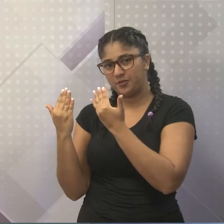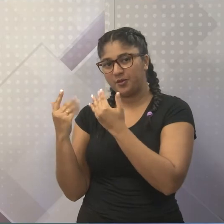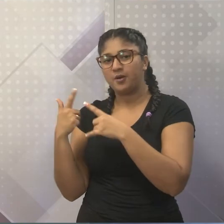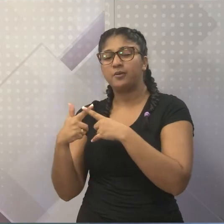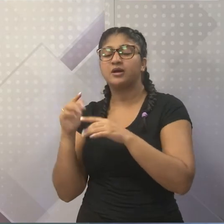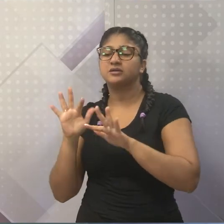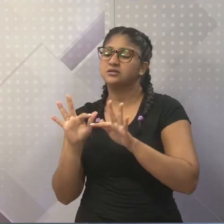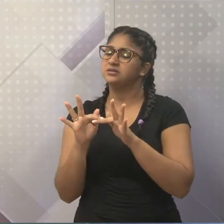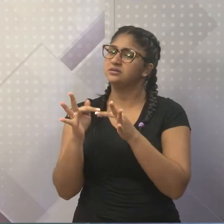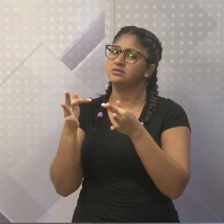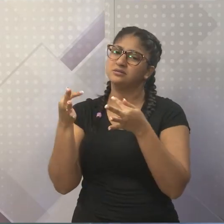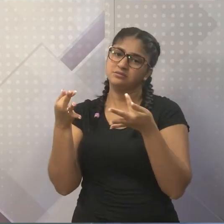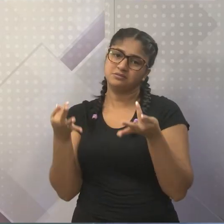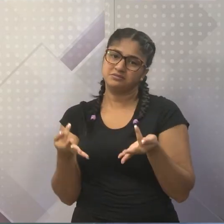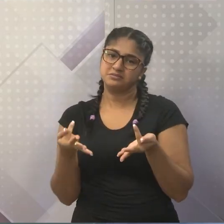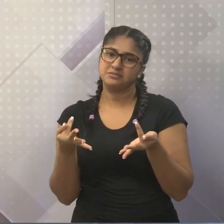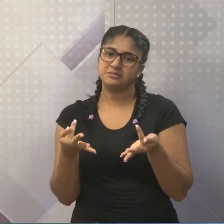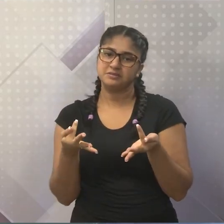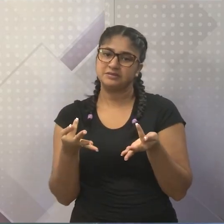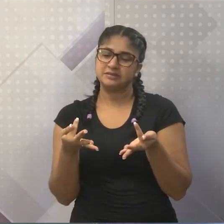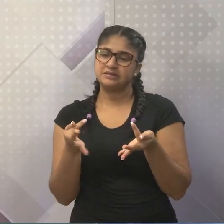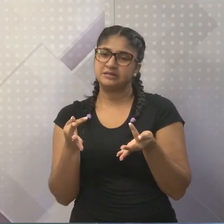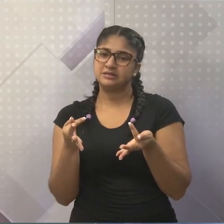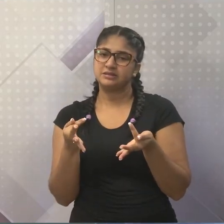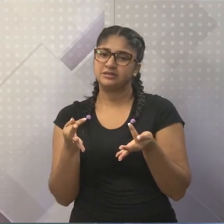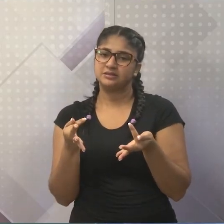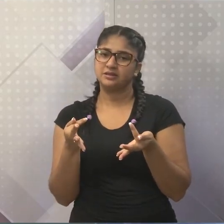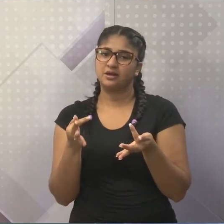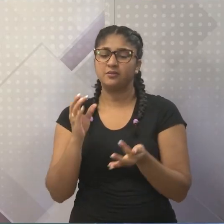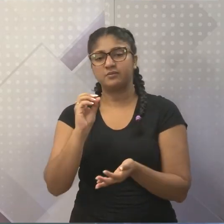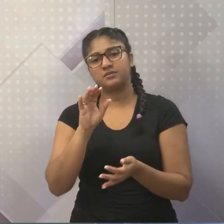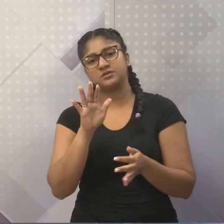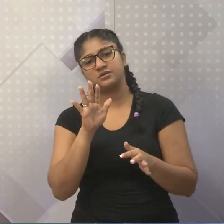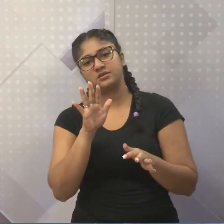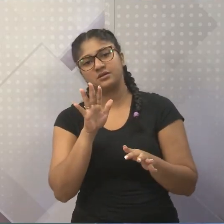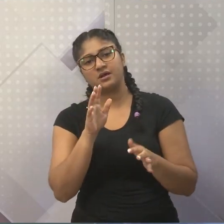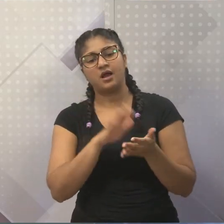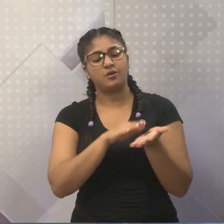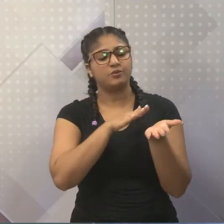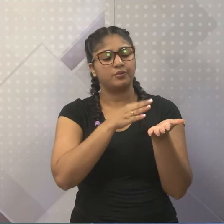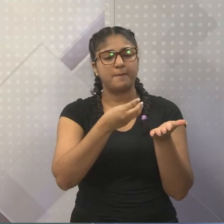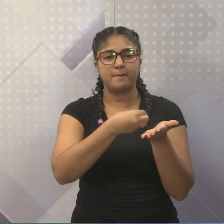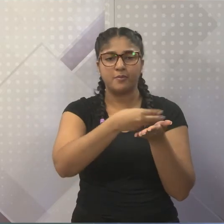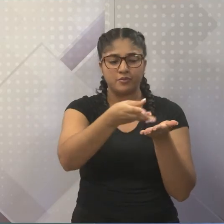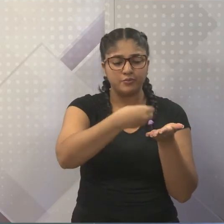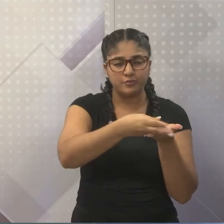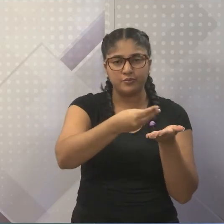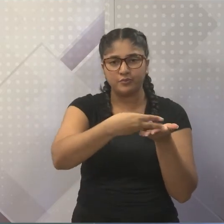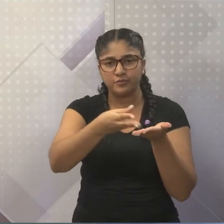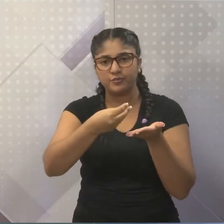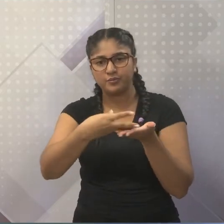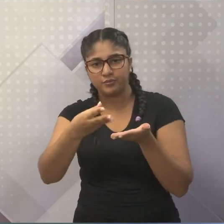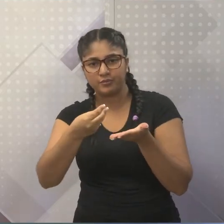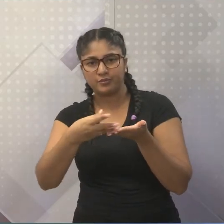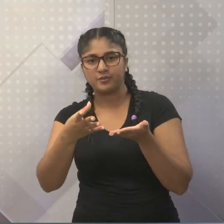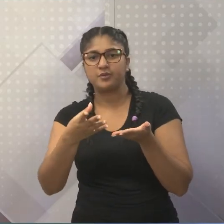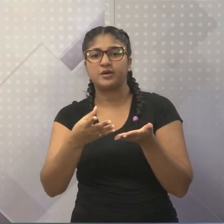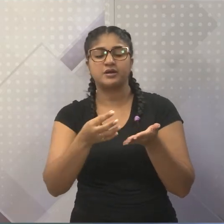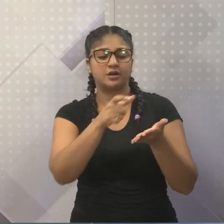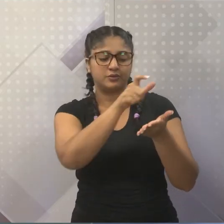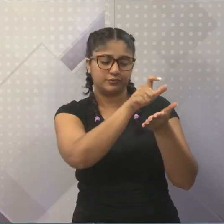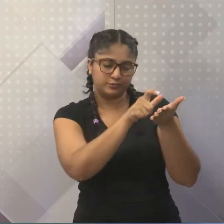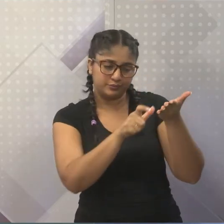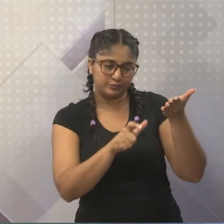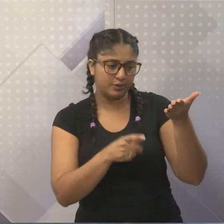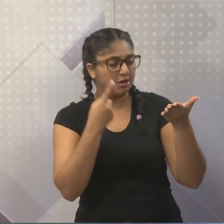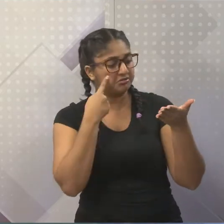encarte, como nós estamos acostumados a passar, e alguns supermercados encontrarem a relação de objetos,